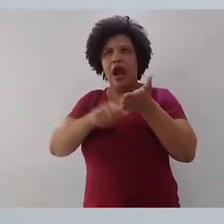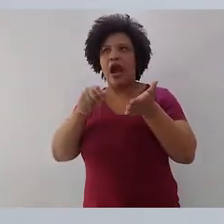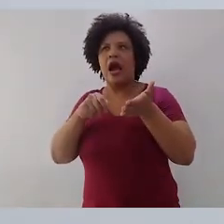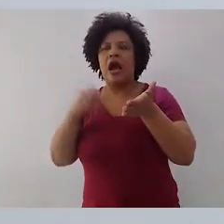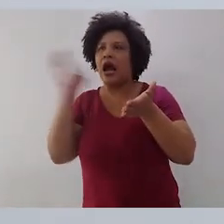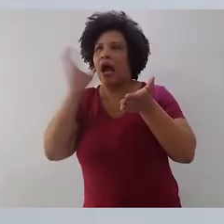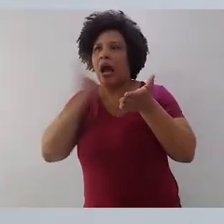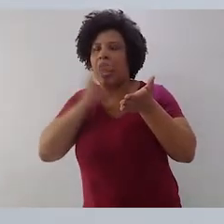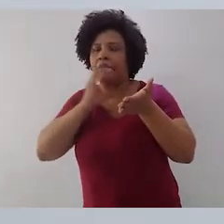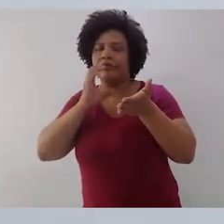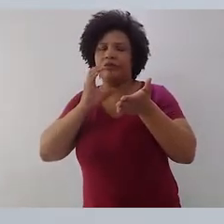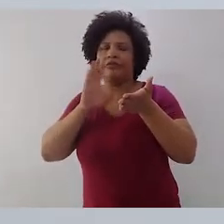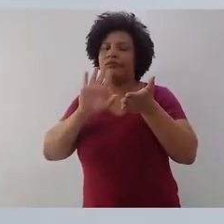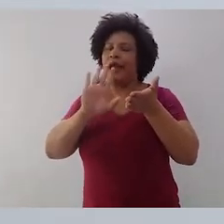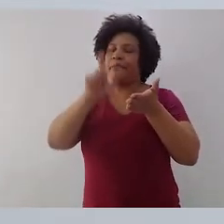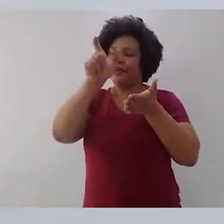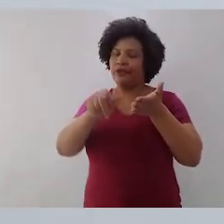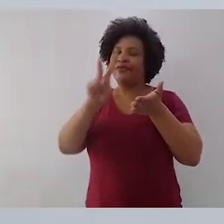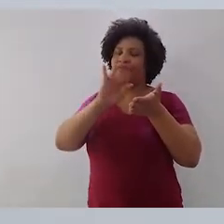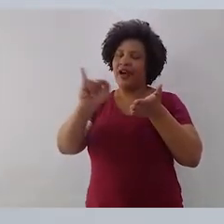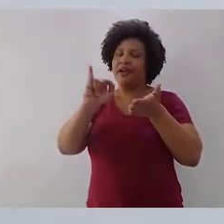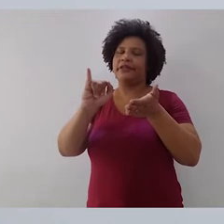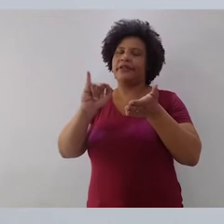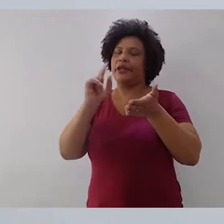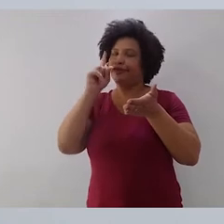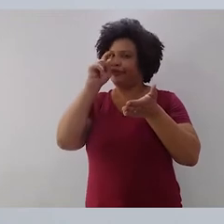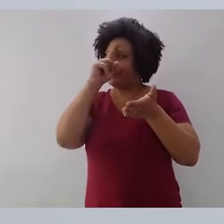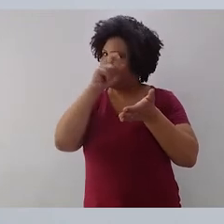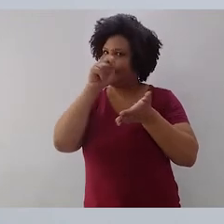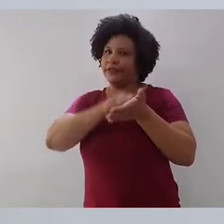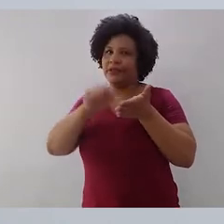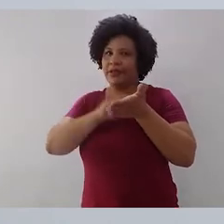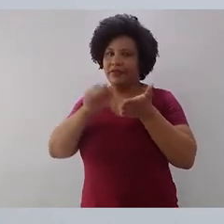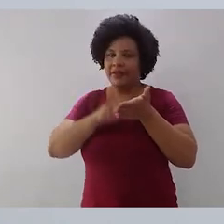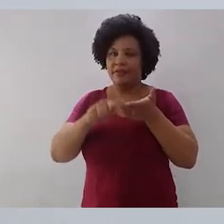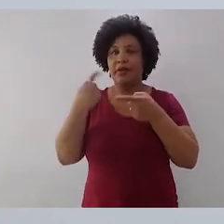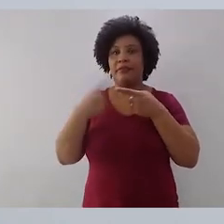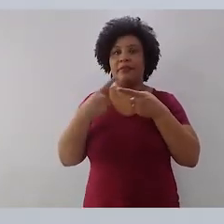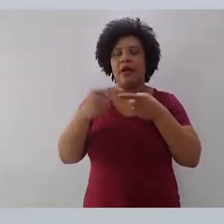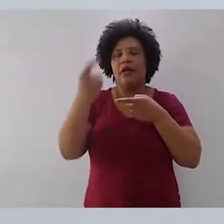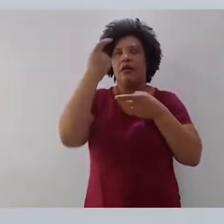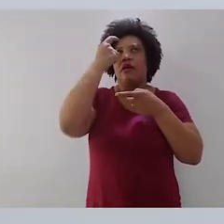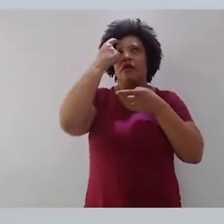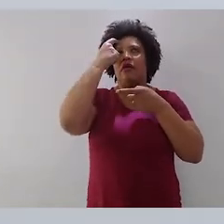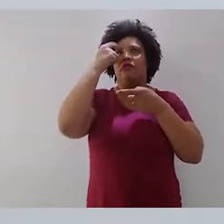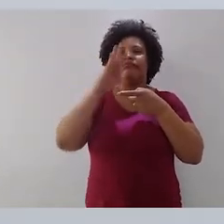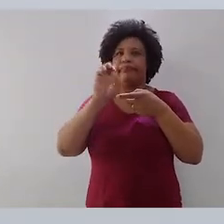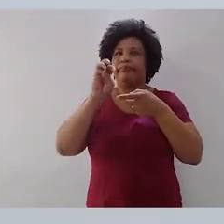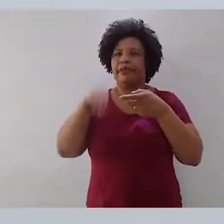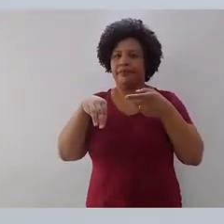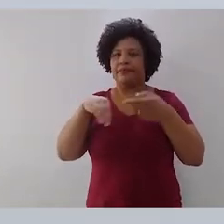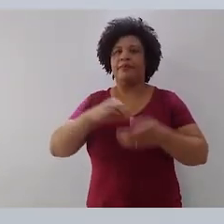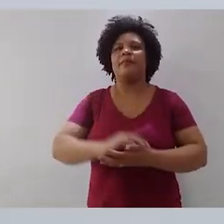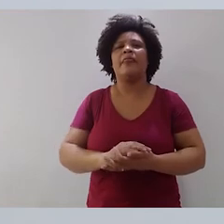pessoa terá dificuldades caso não tenha pensado bem. Muitos manuais de literatura,